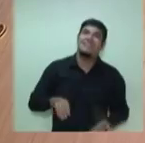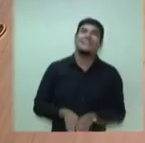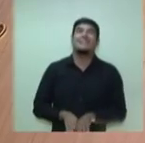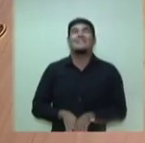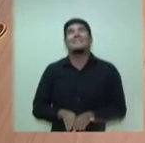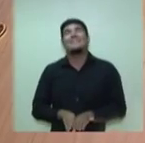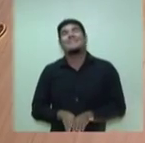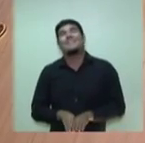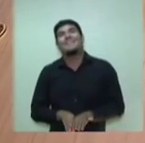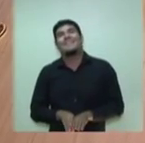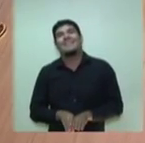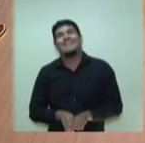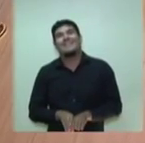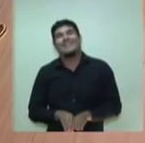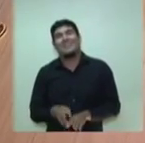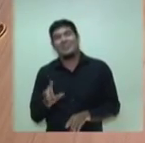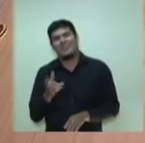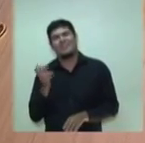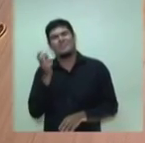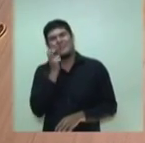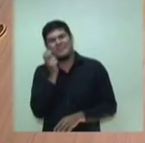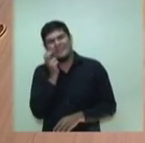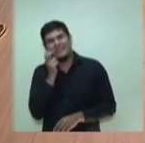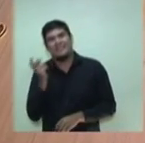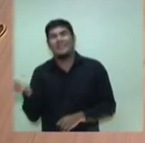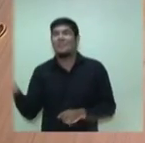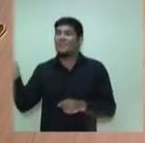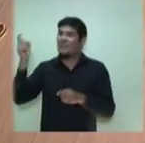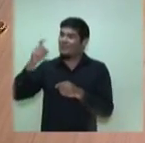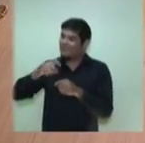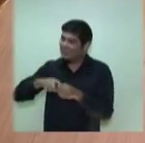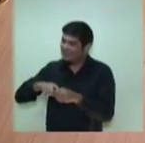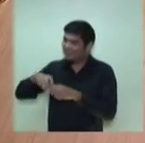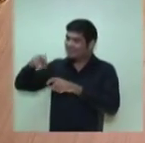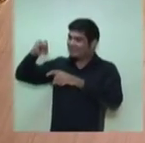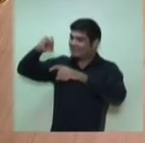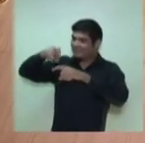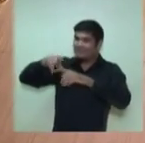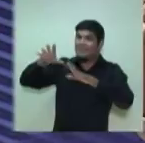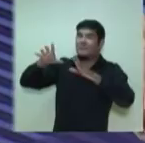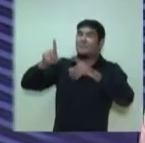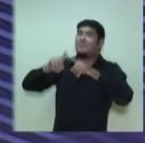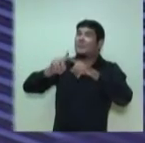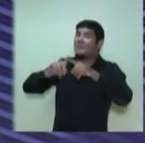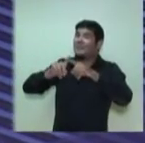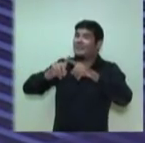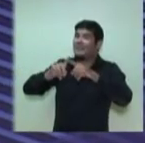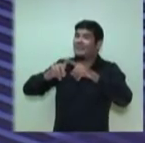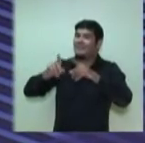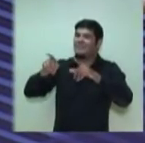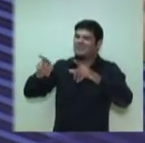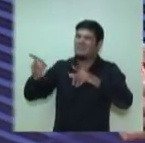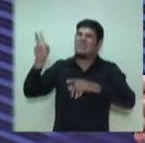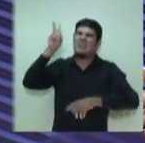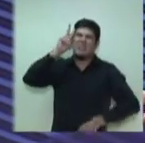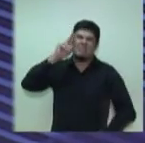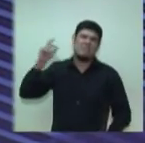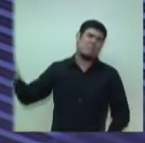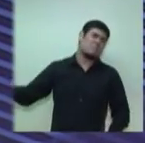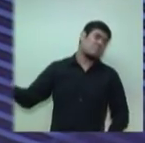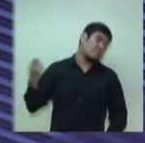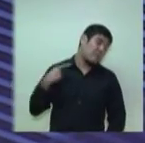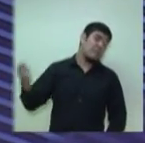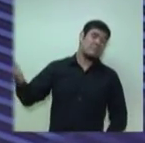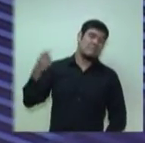eu queria que o candidato Marcelo voltasse ao prumo, porque foi assim, insultando, foi assim, minimizando,